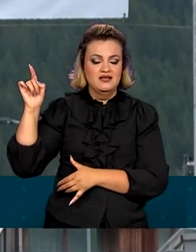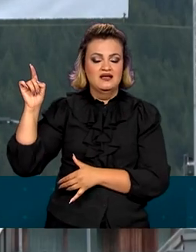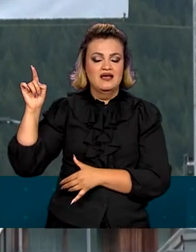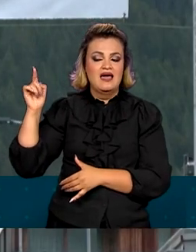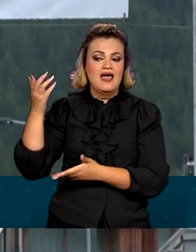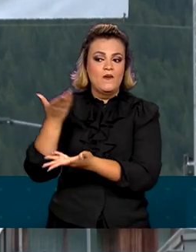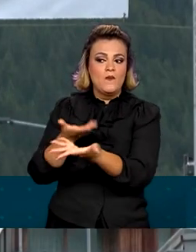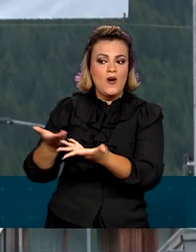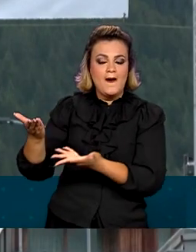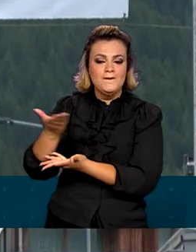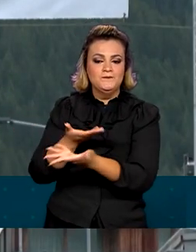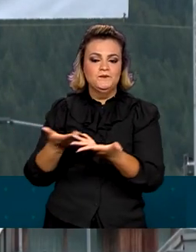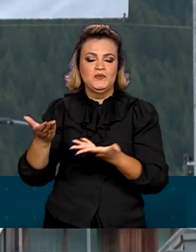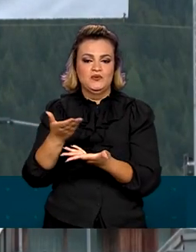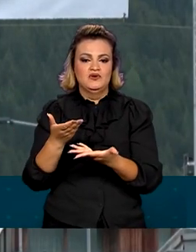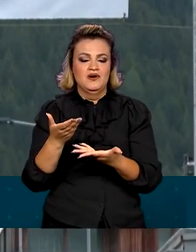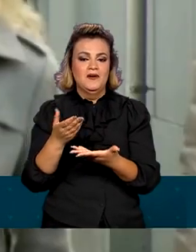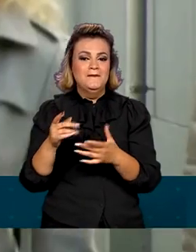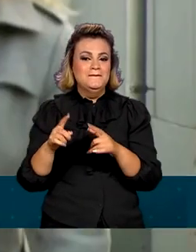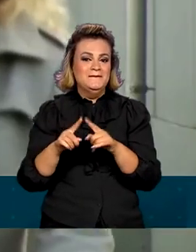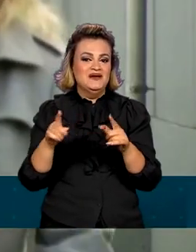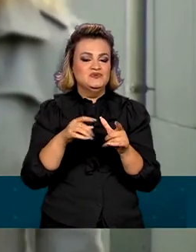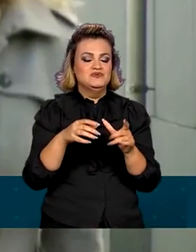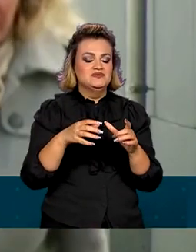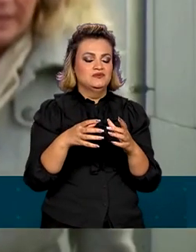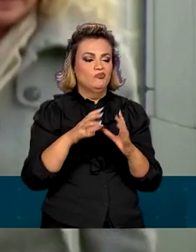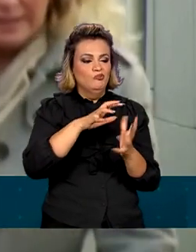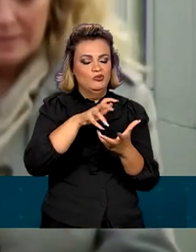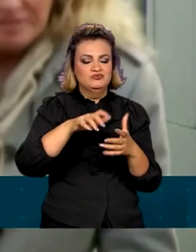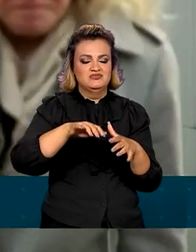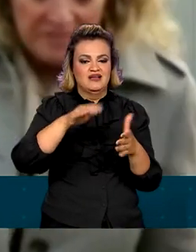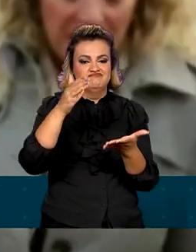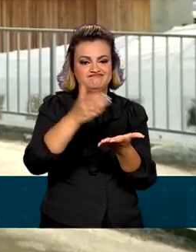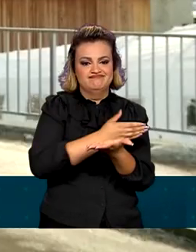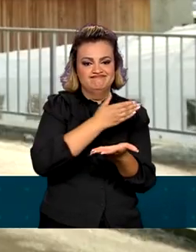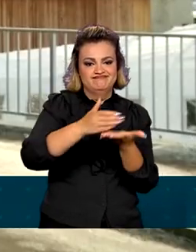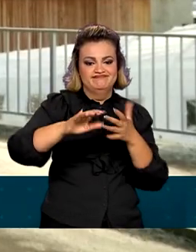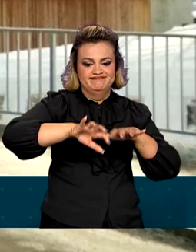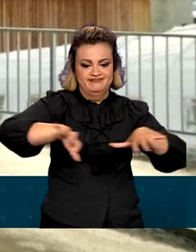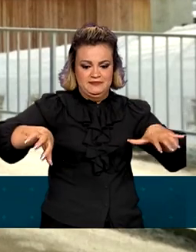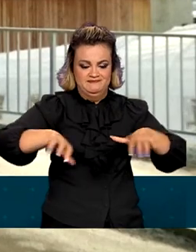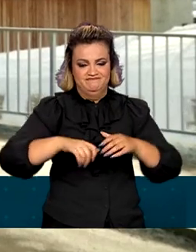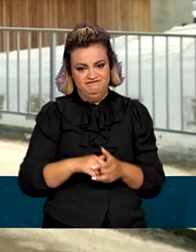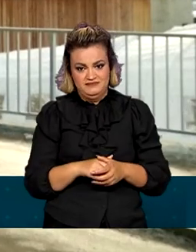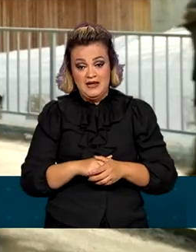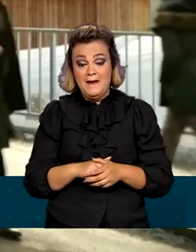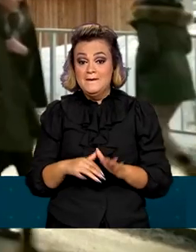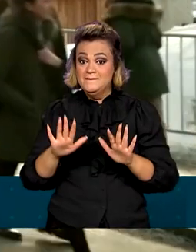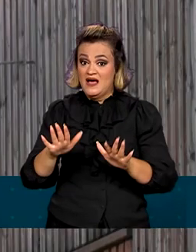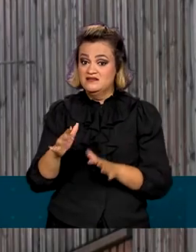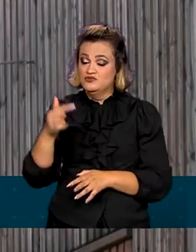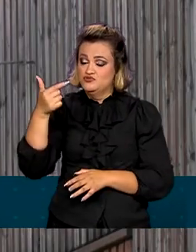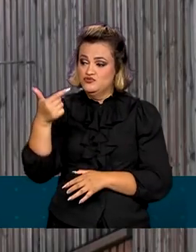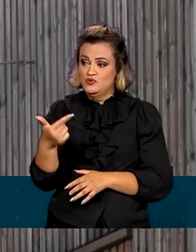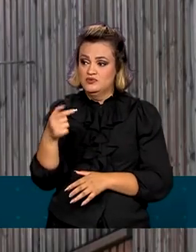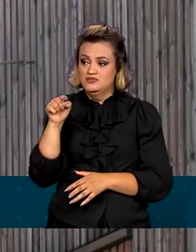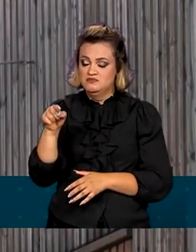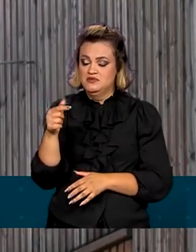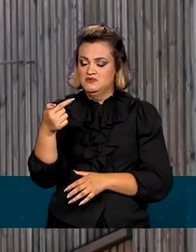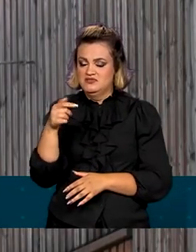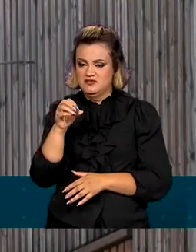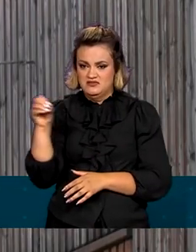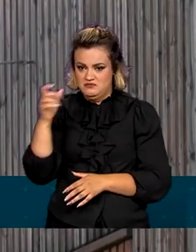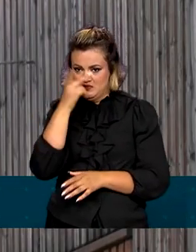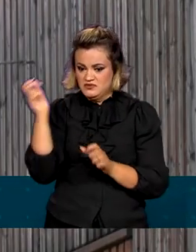cooperação em um mundo fragmentado. O evento deve atrair 2.700 participantes de 130